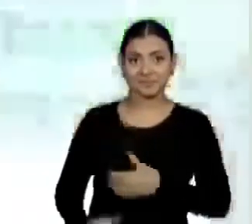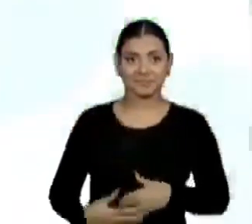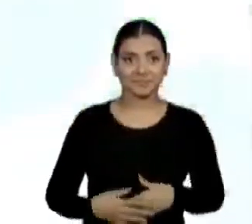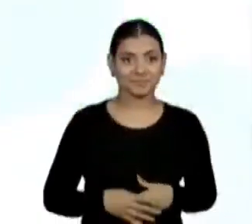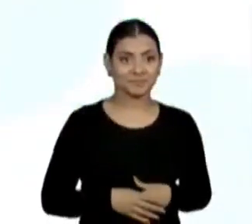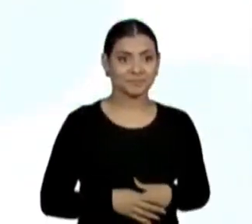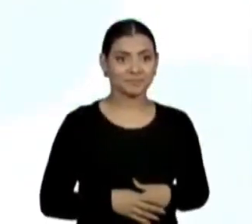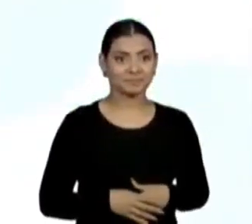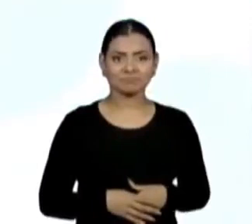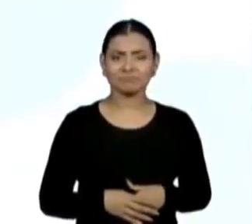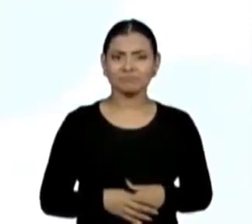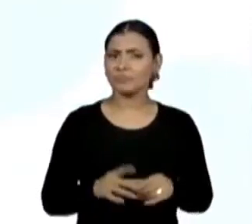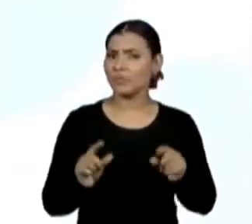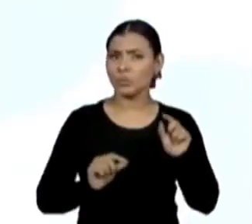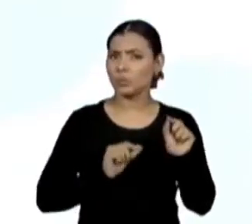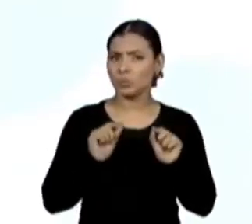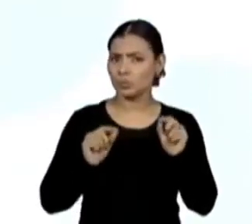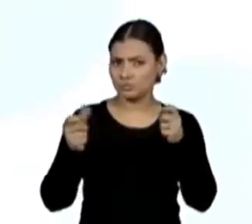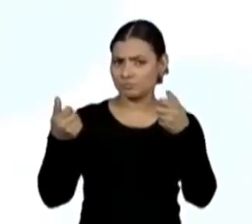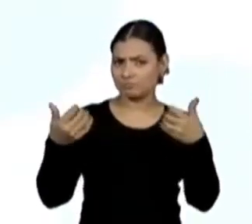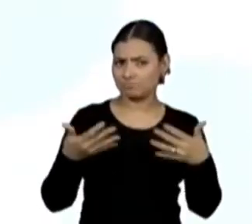a seguinte situação.